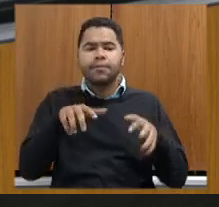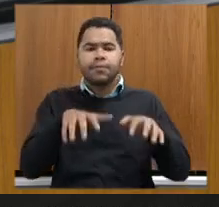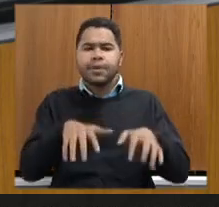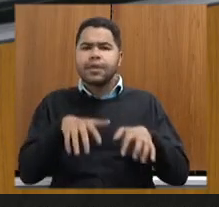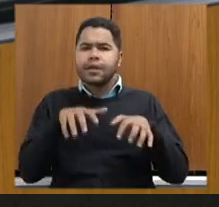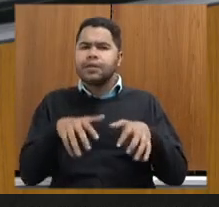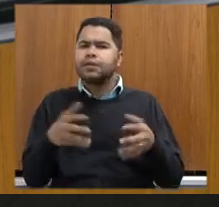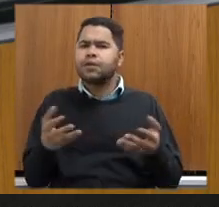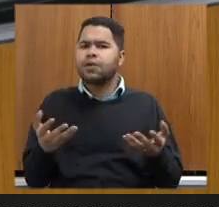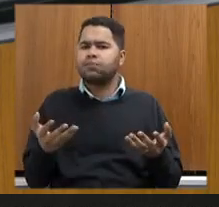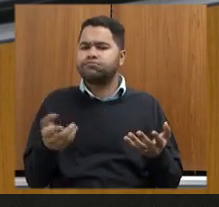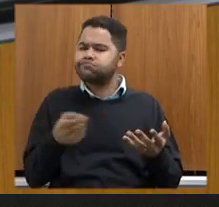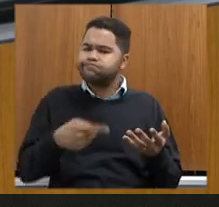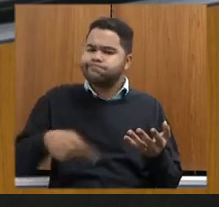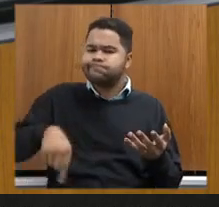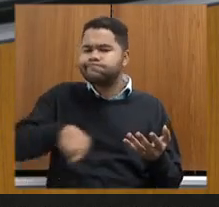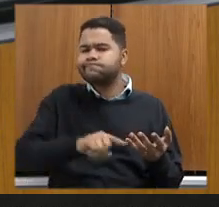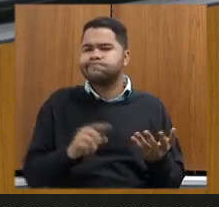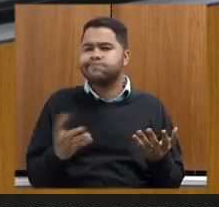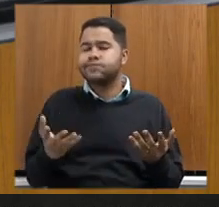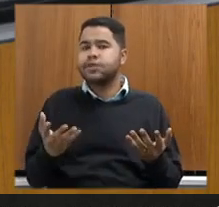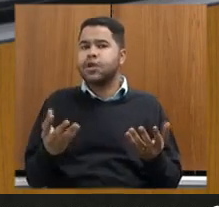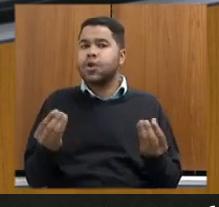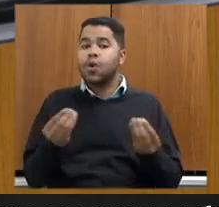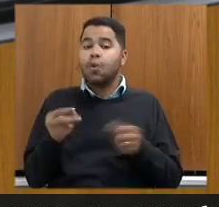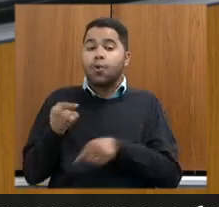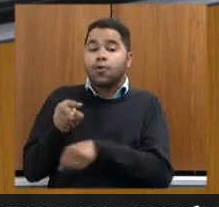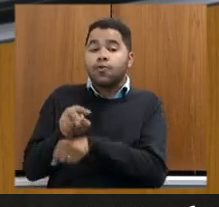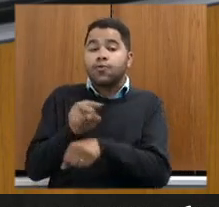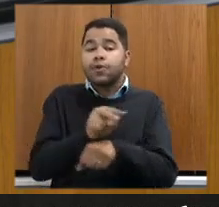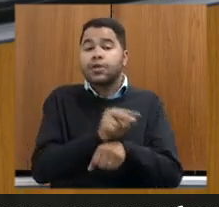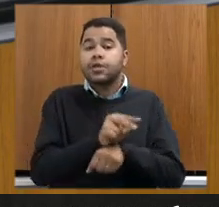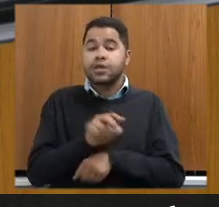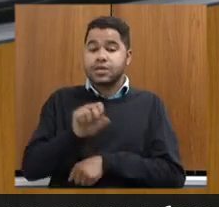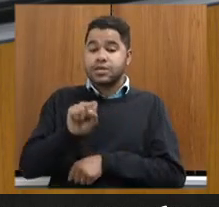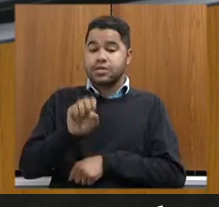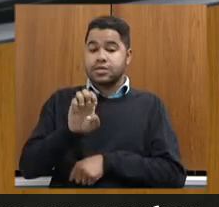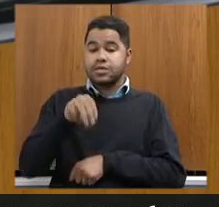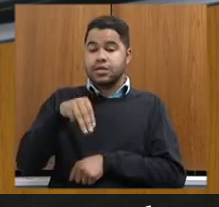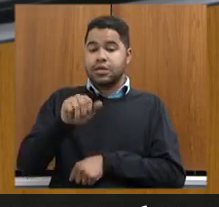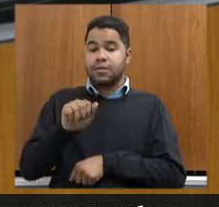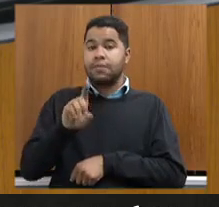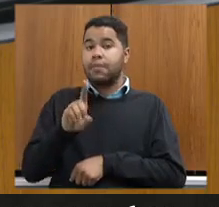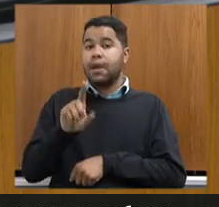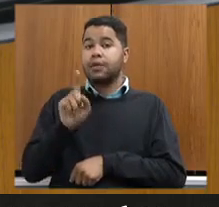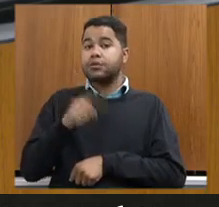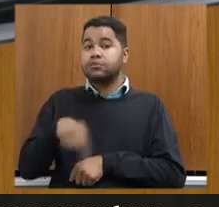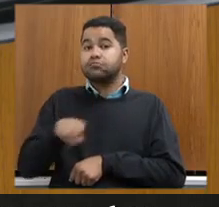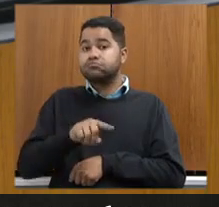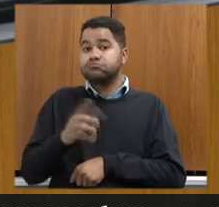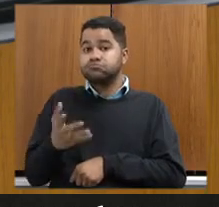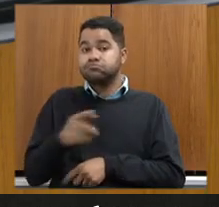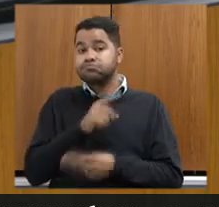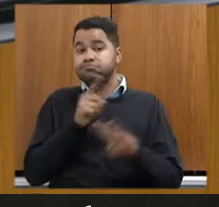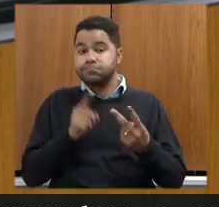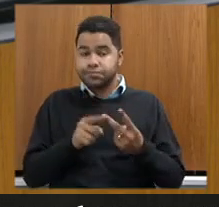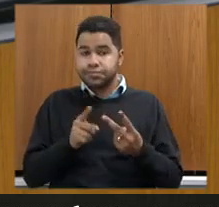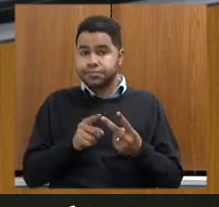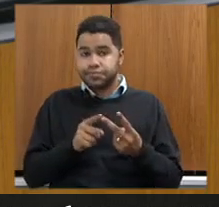anda a fiscalização da CEMAT em relação à Mundo Mineração e